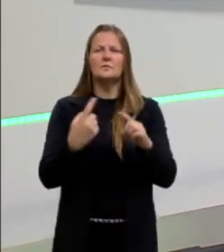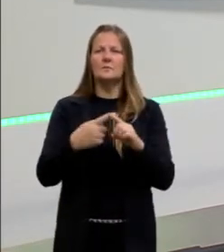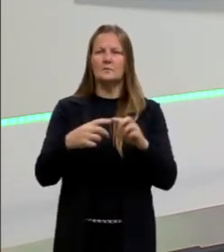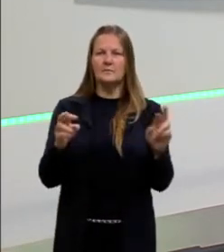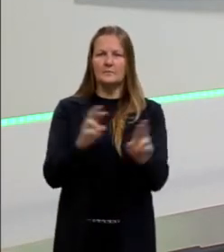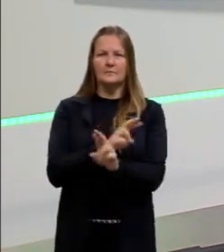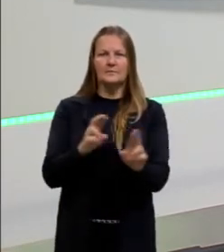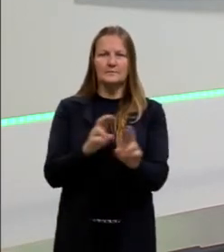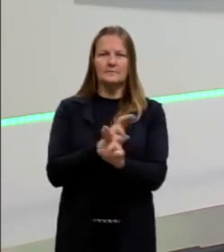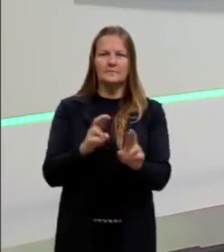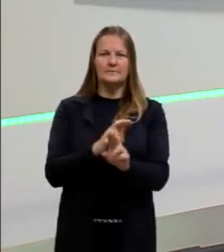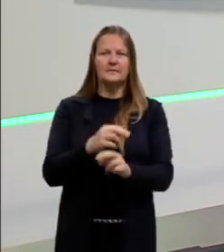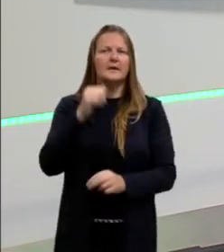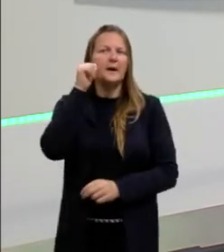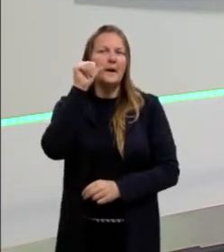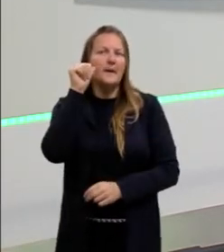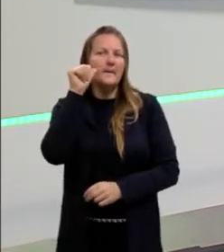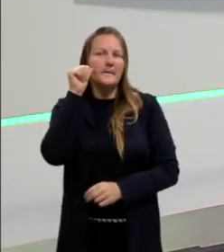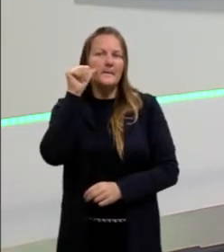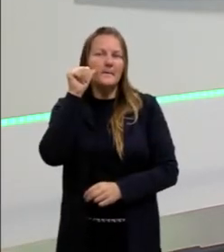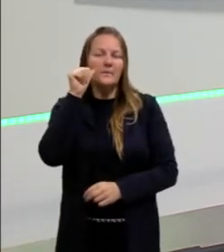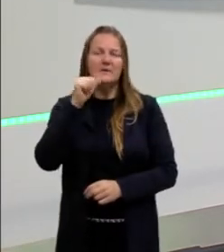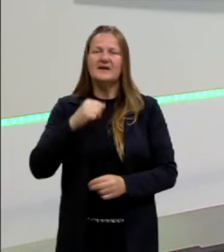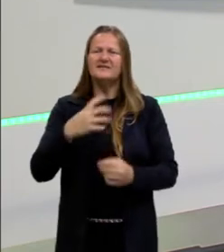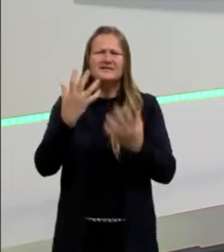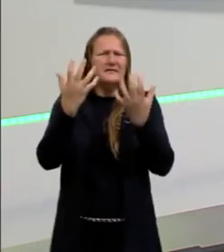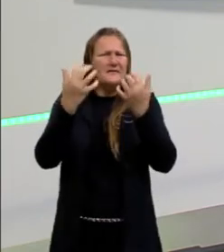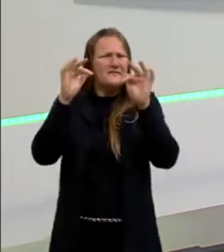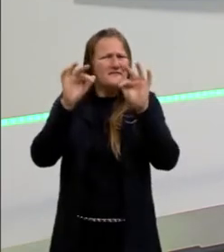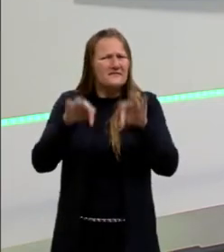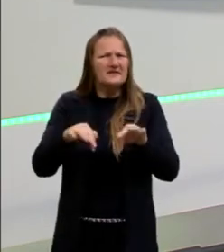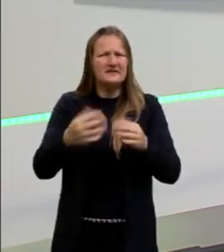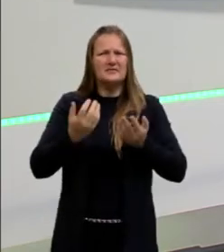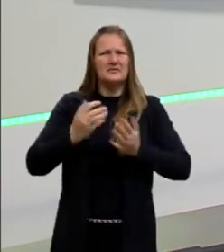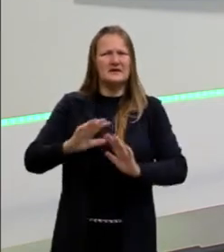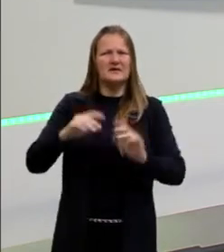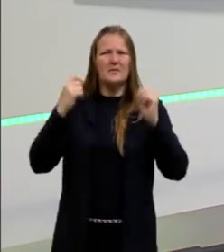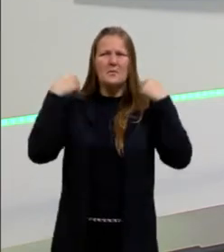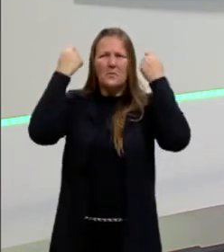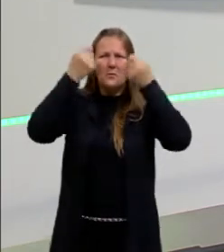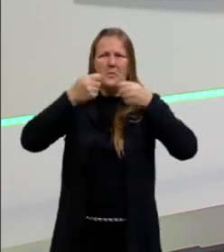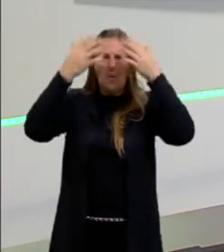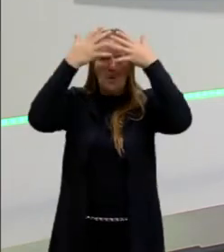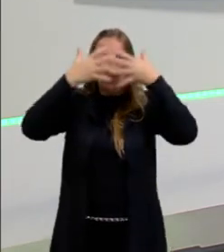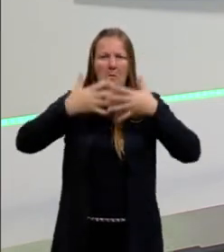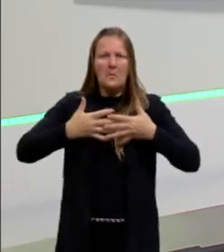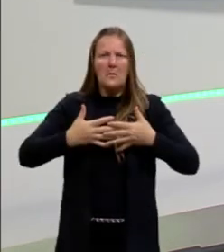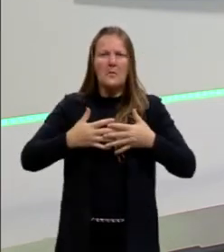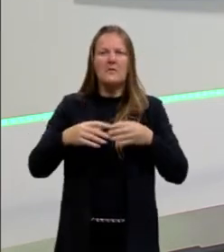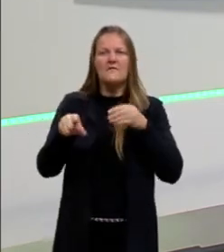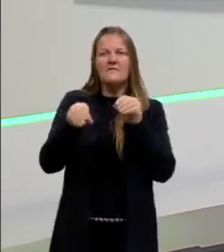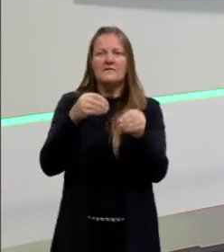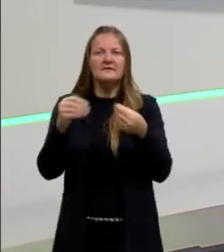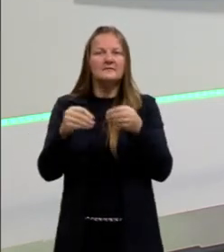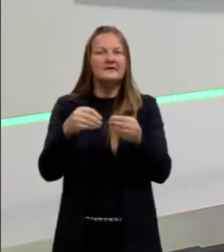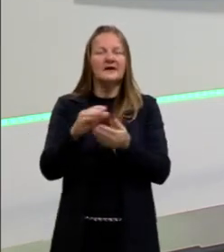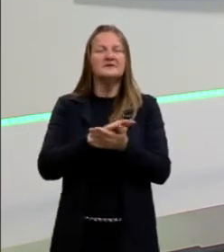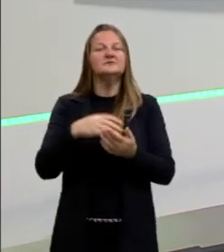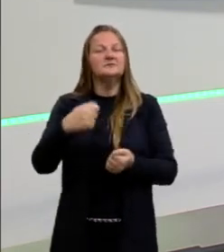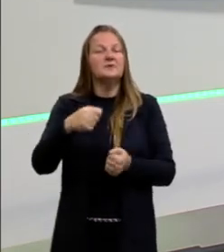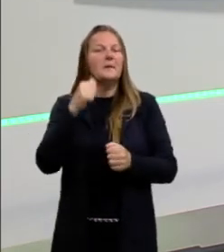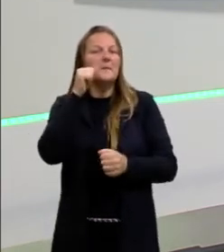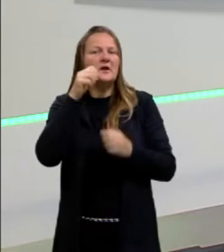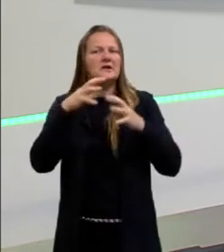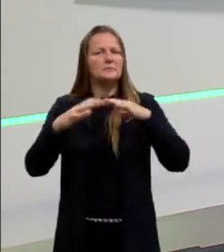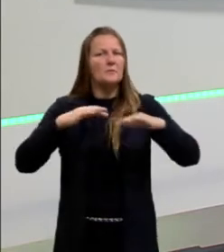às mulheres, né, que não querem usar aquela roupa, ou querem um pouco mais de flexibilidade sobre aquela roupa, né, que elas têm,